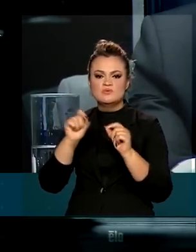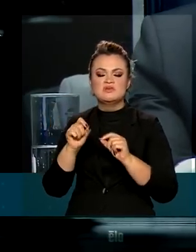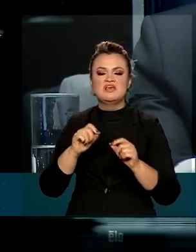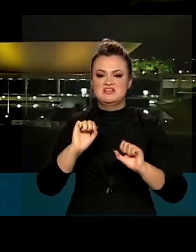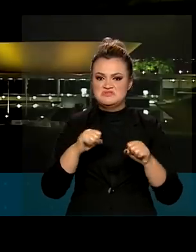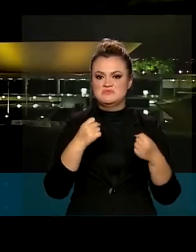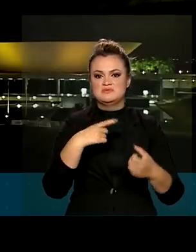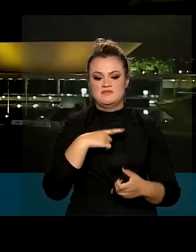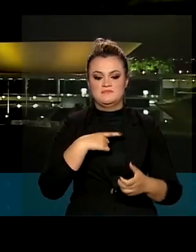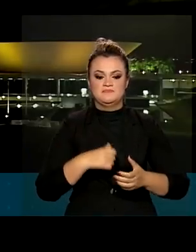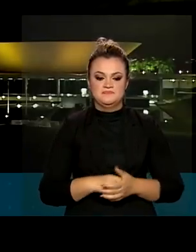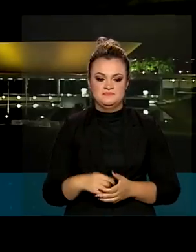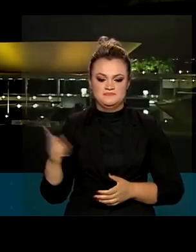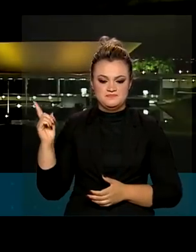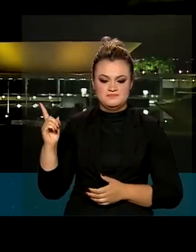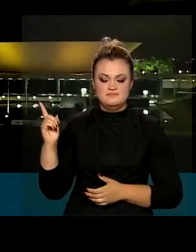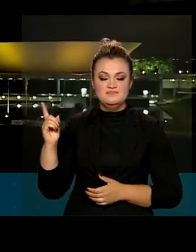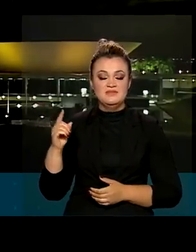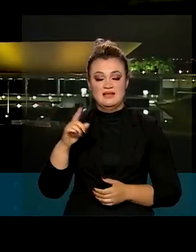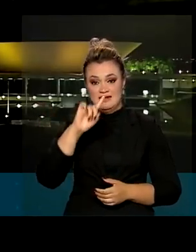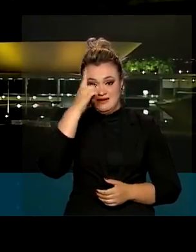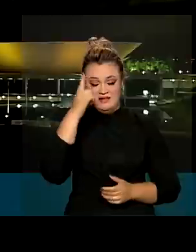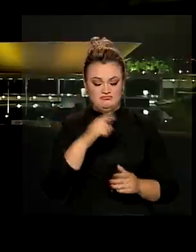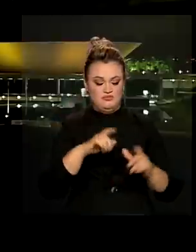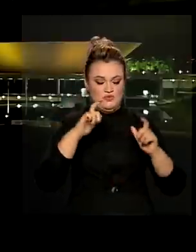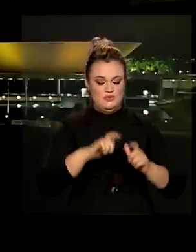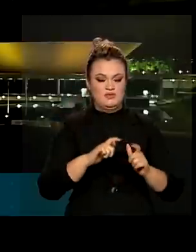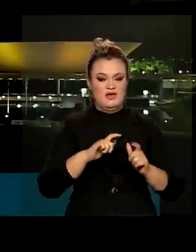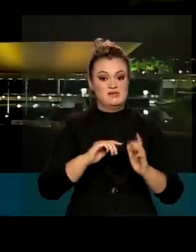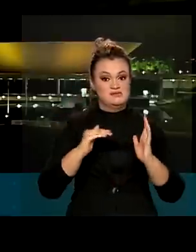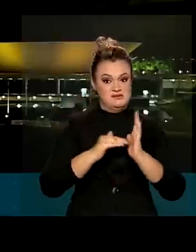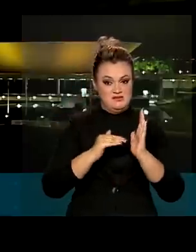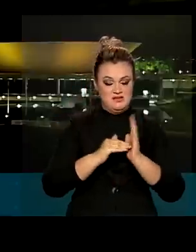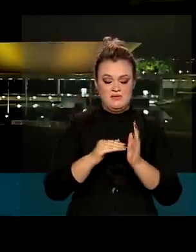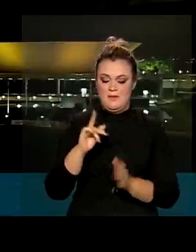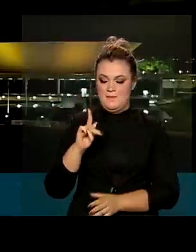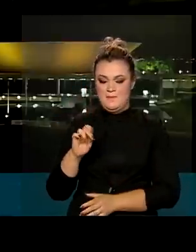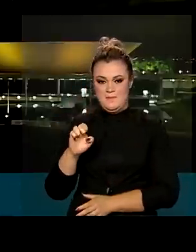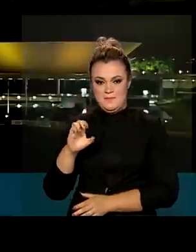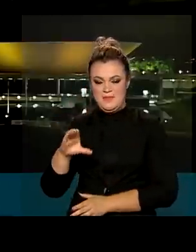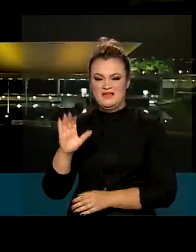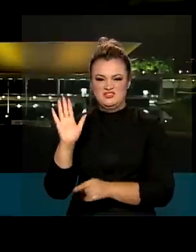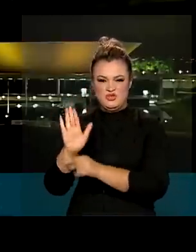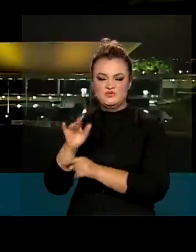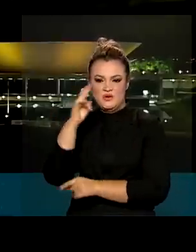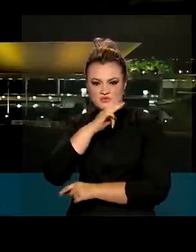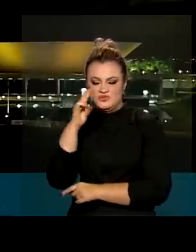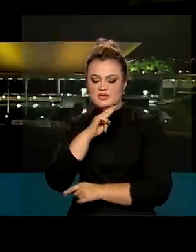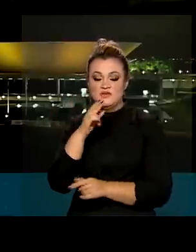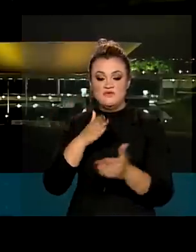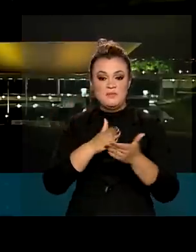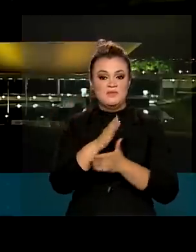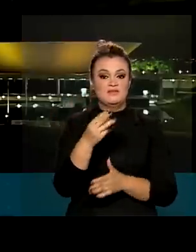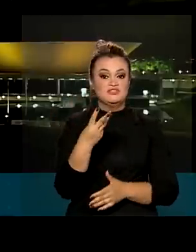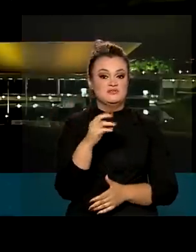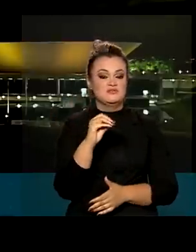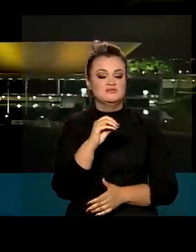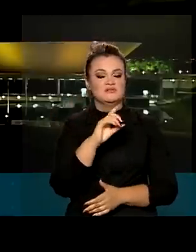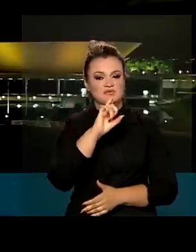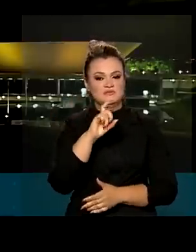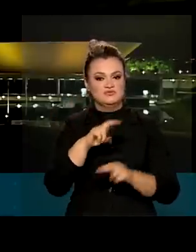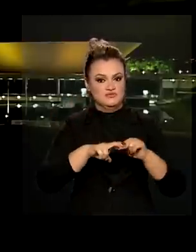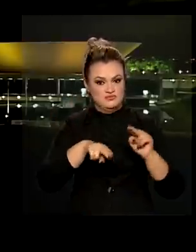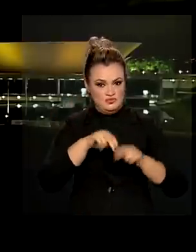essas casas. Originada no Senado, a PEC do Estado de Emergência foi aprovada na Casa em 30 de junho e, com o